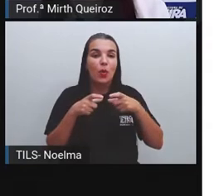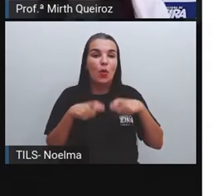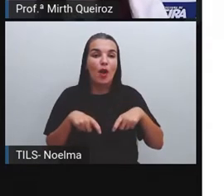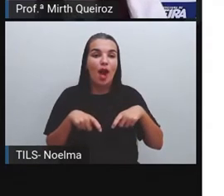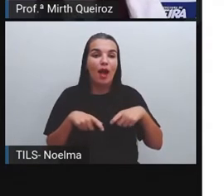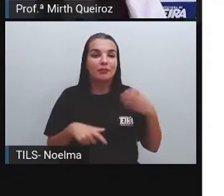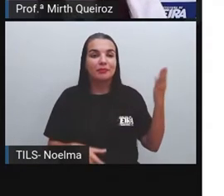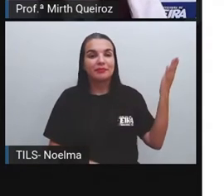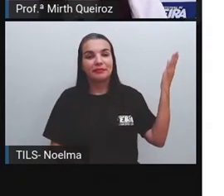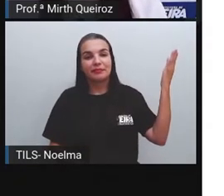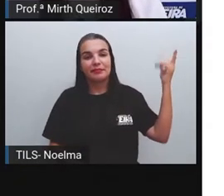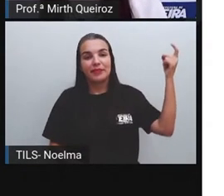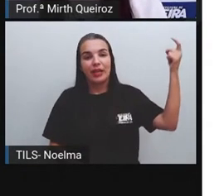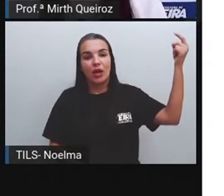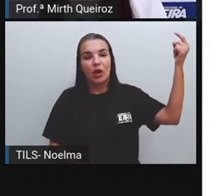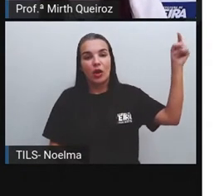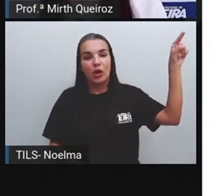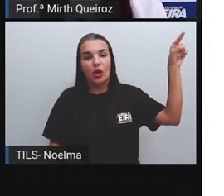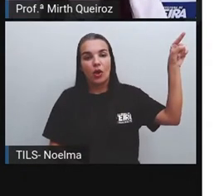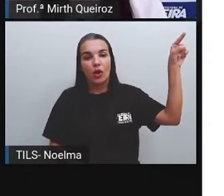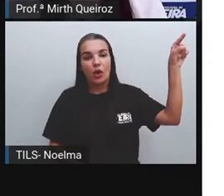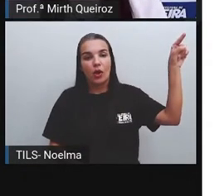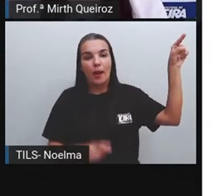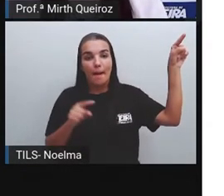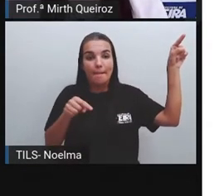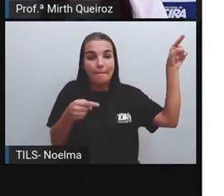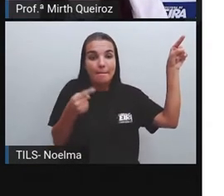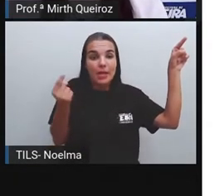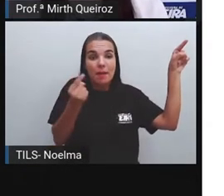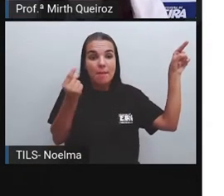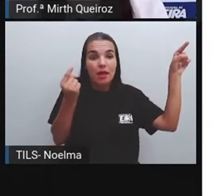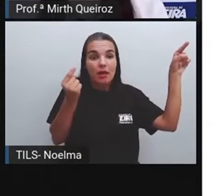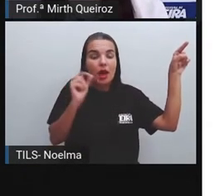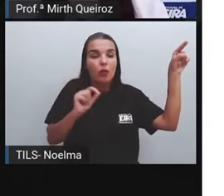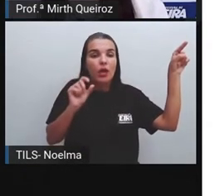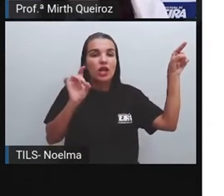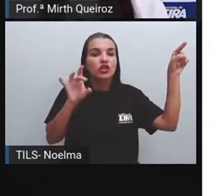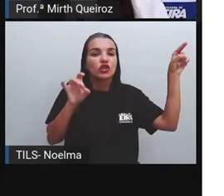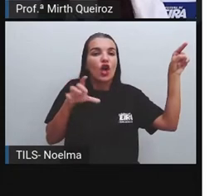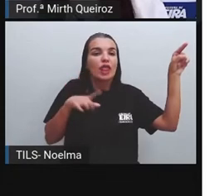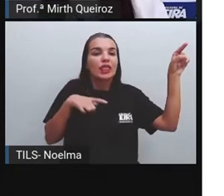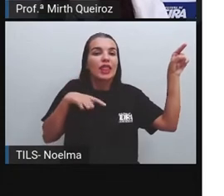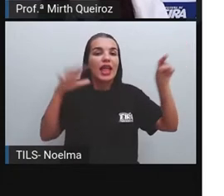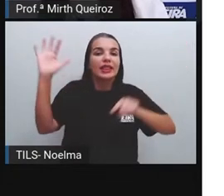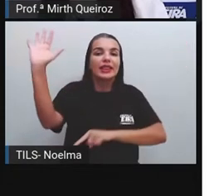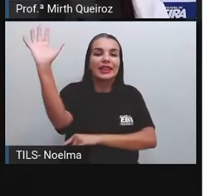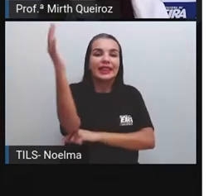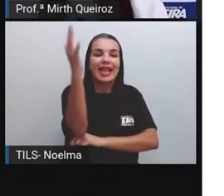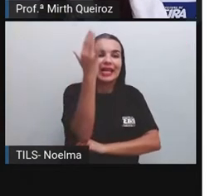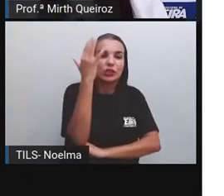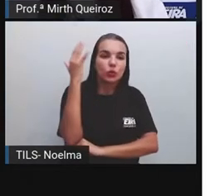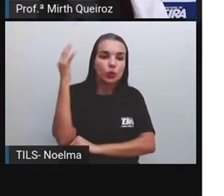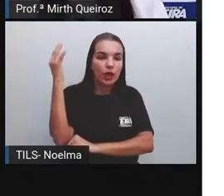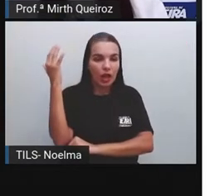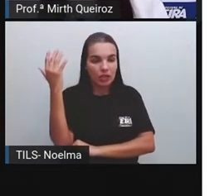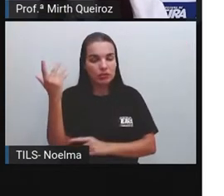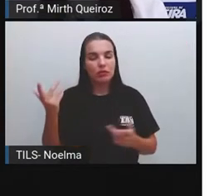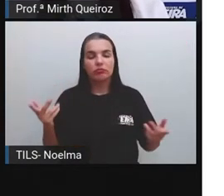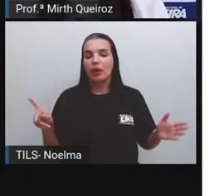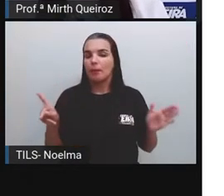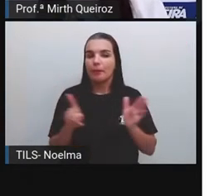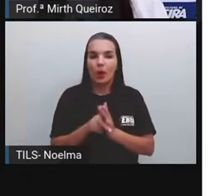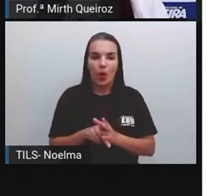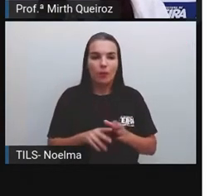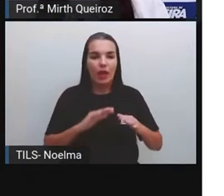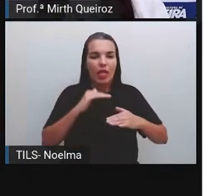Por quê? Porque na primeira imagem nós temos uma imagem onde há apenas elementos naturais, se trata de uma paisagem natural,